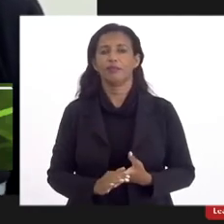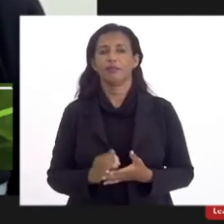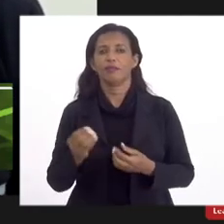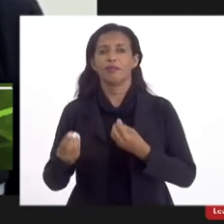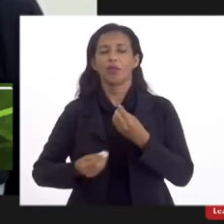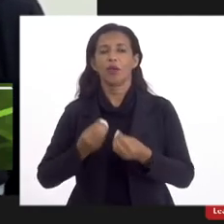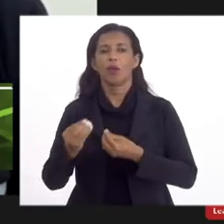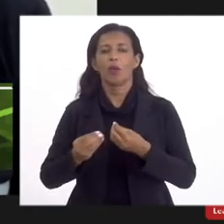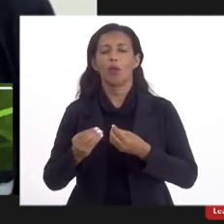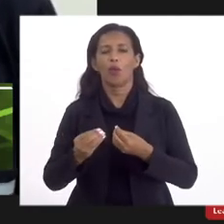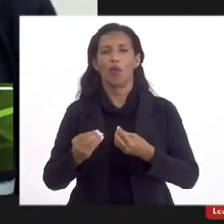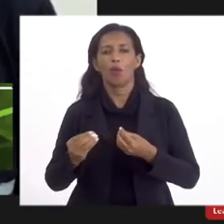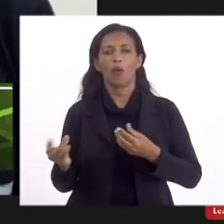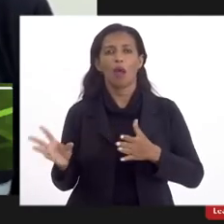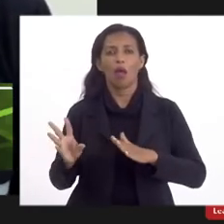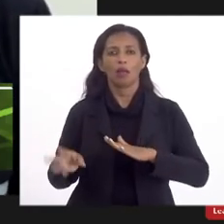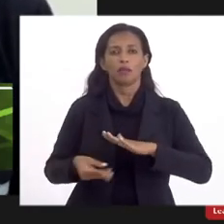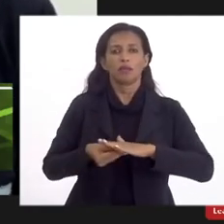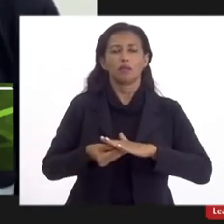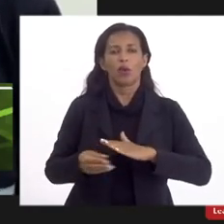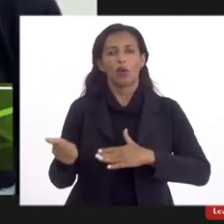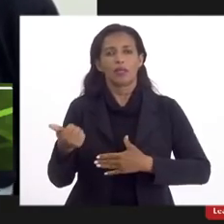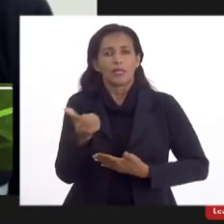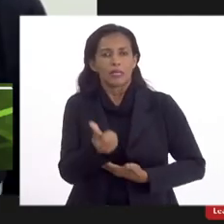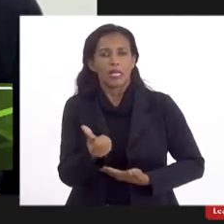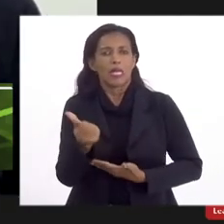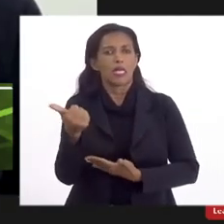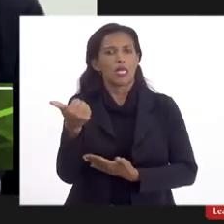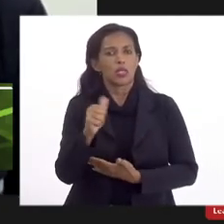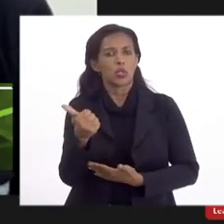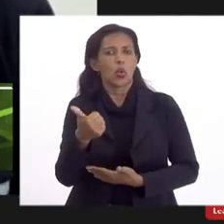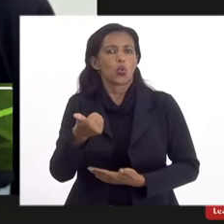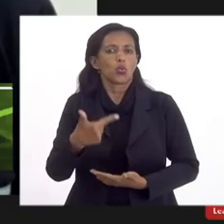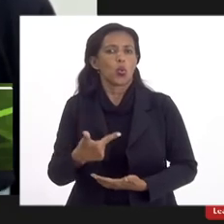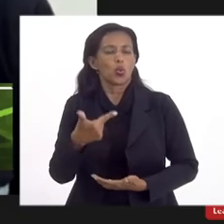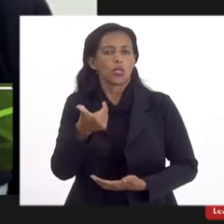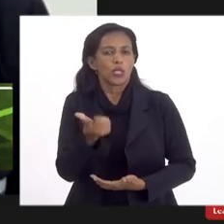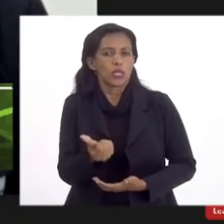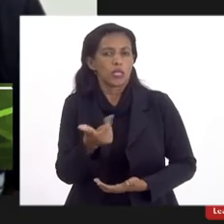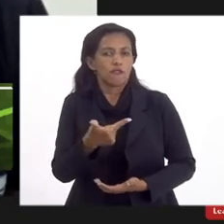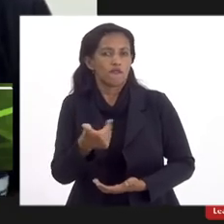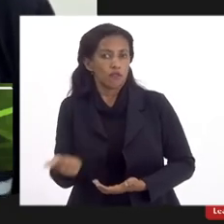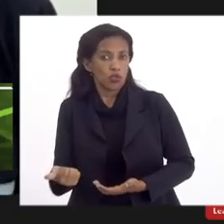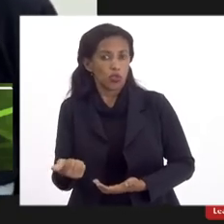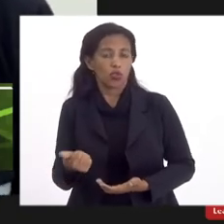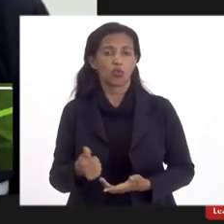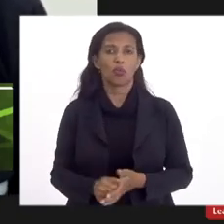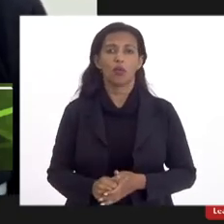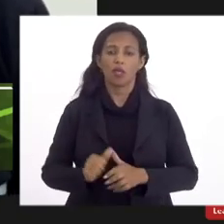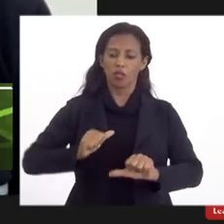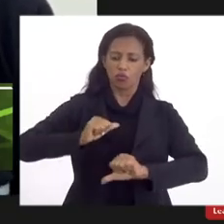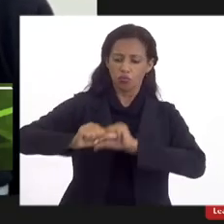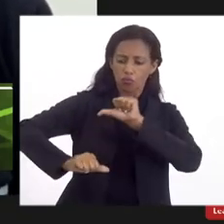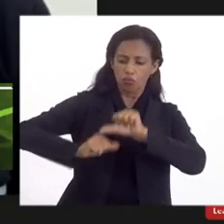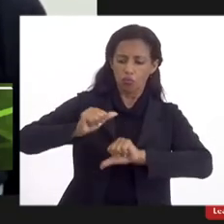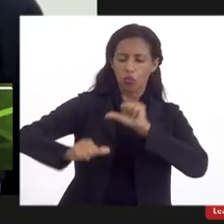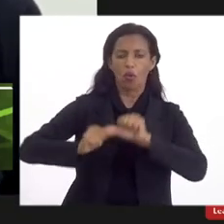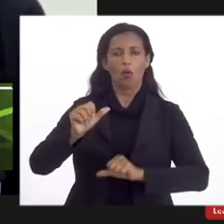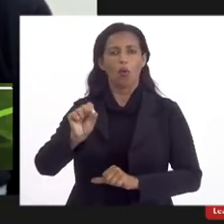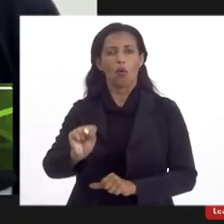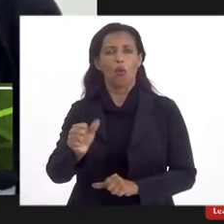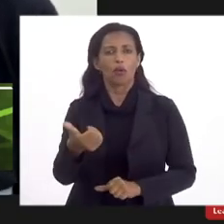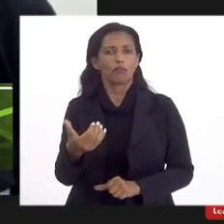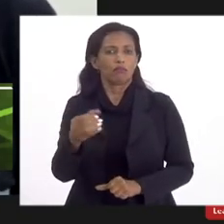aditivas 6 11 12 16 e 21 e as modificativas 8